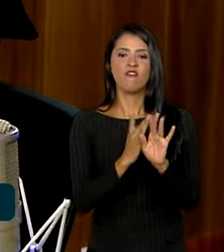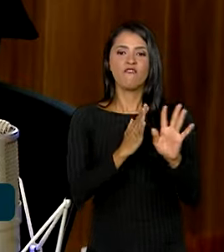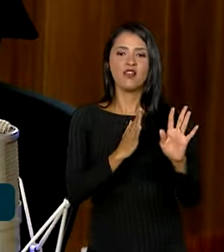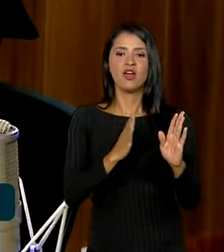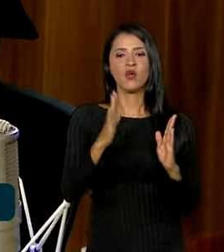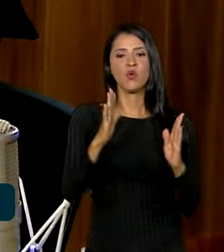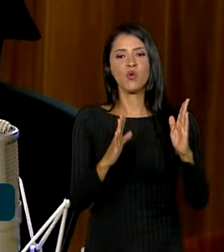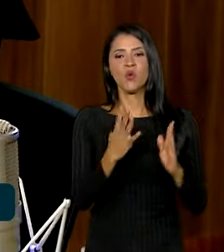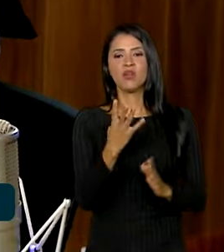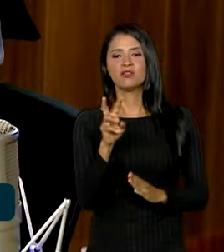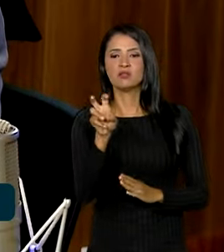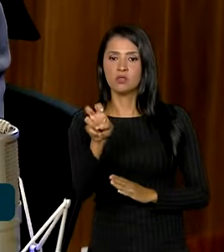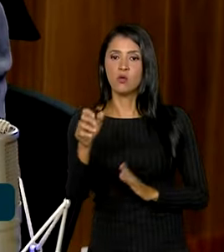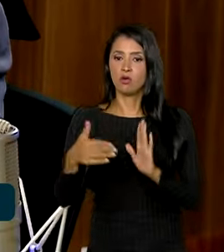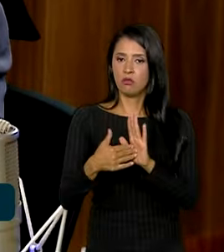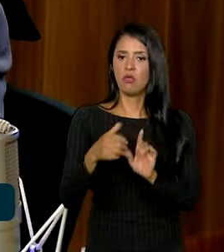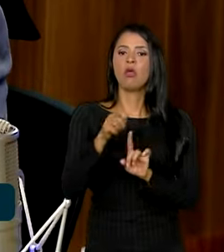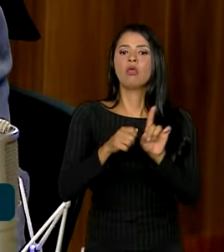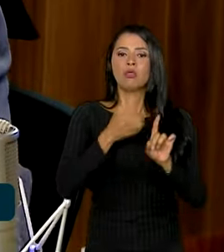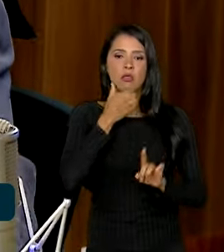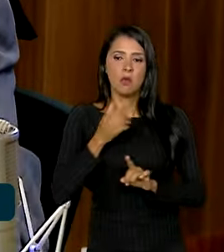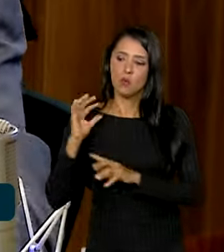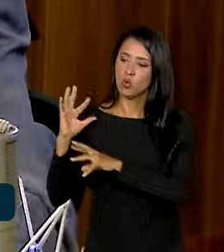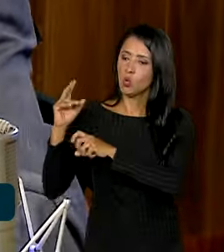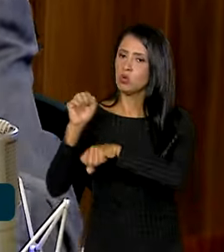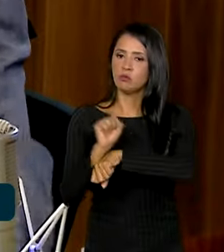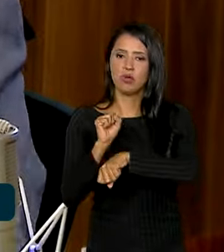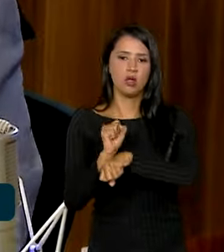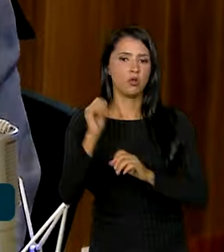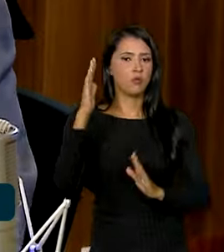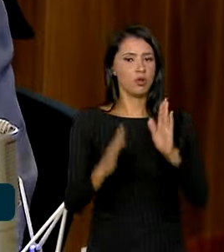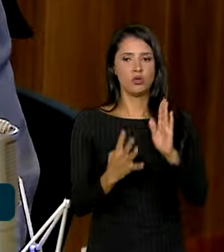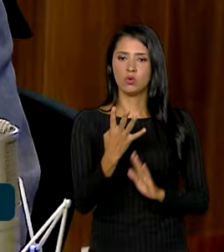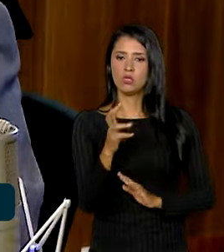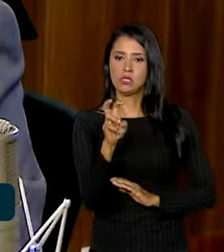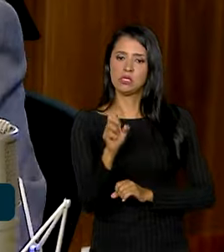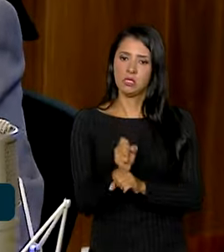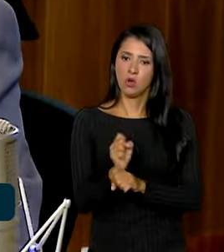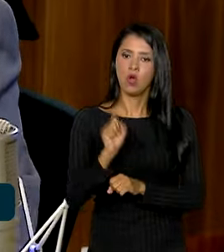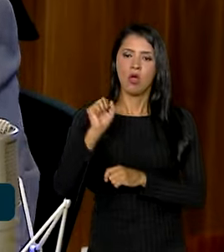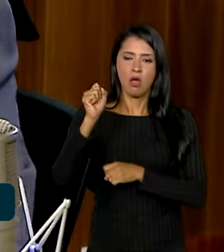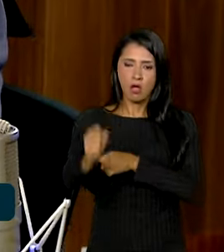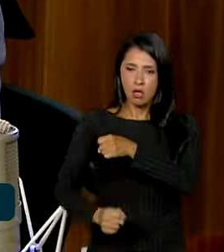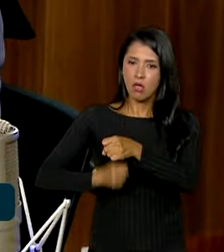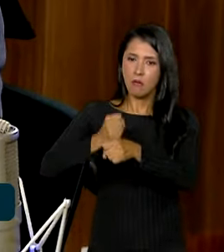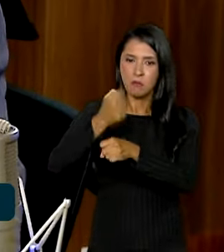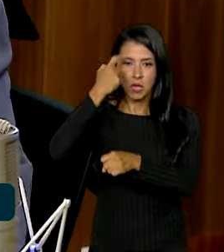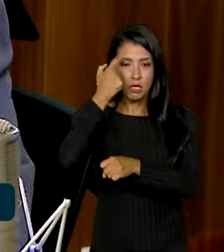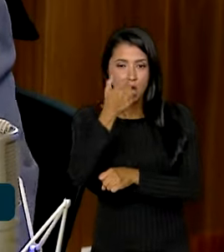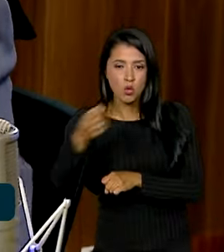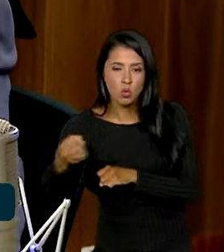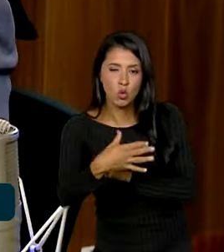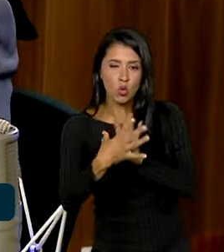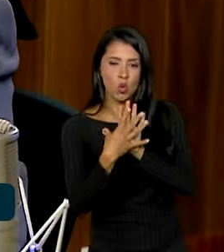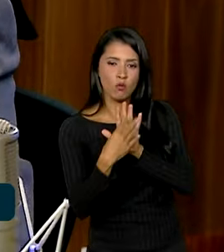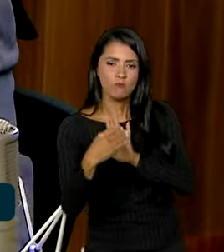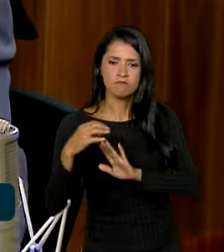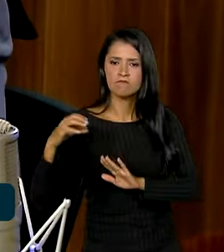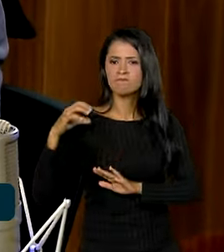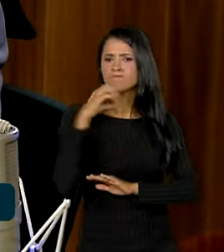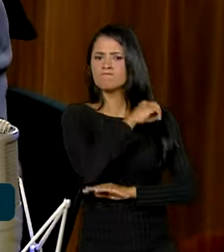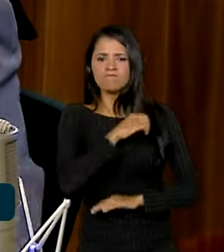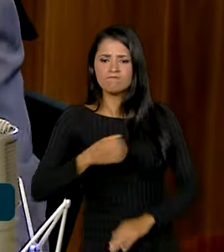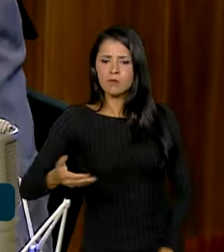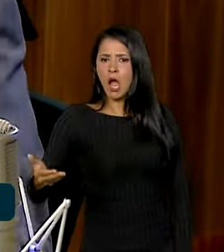nossa intenção é colocar todo mundo em 45 dias de espera. Para que ano que vem nós começamos a pensar um novo modelo, um modelo mais ágil,